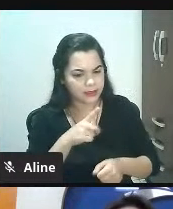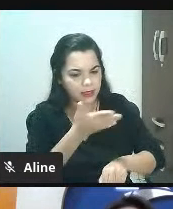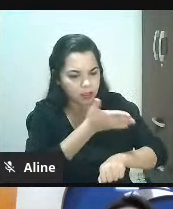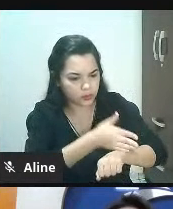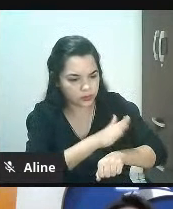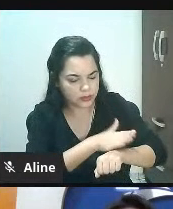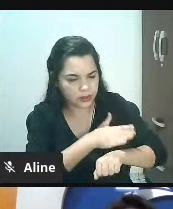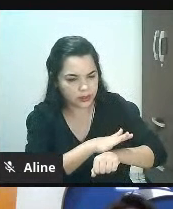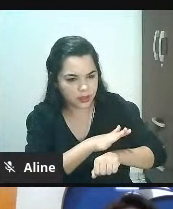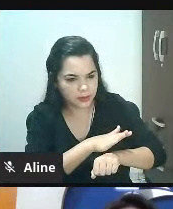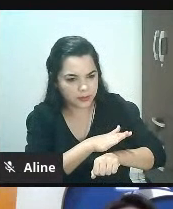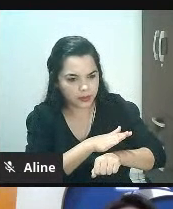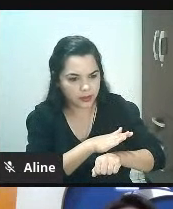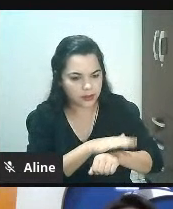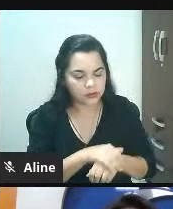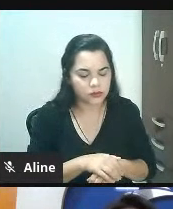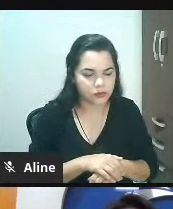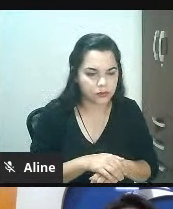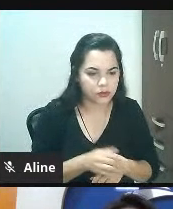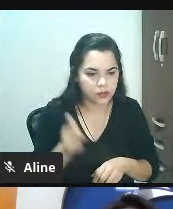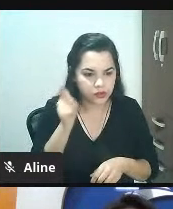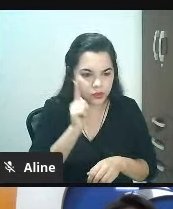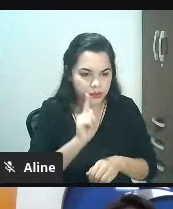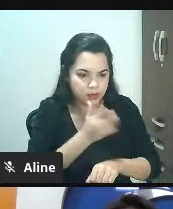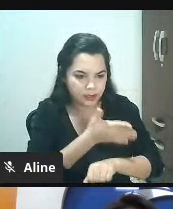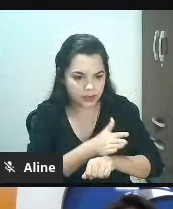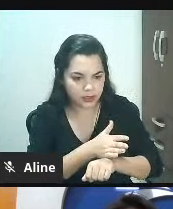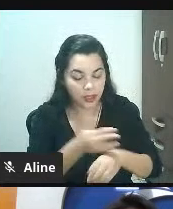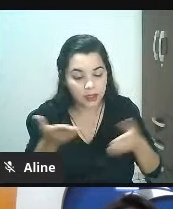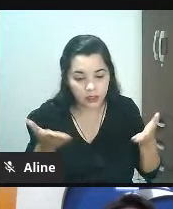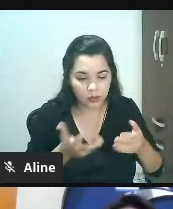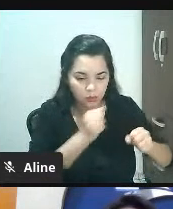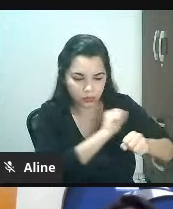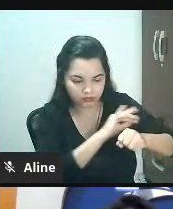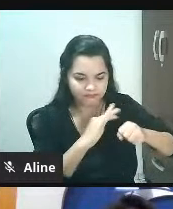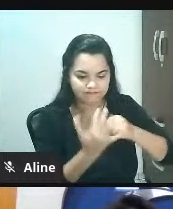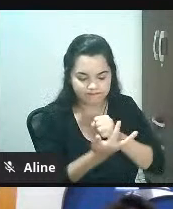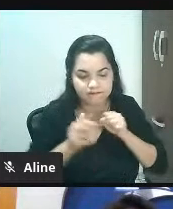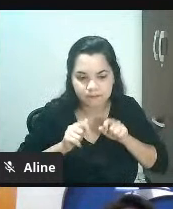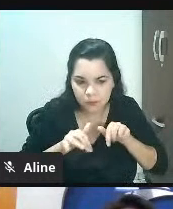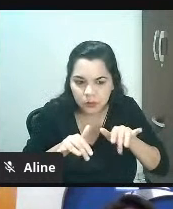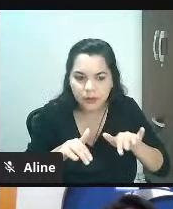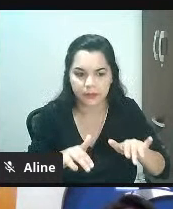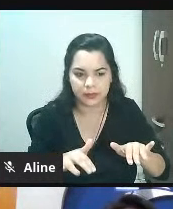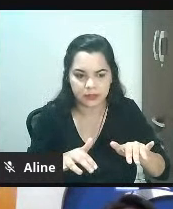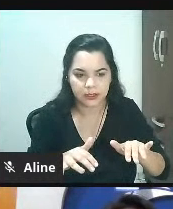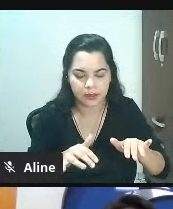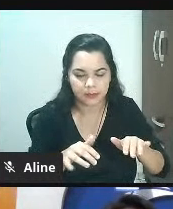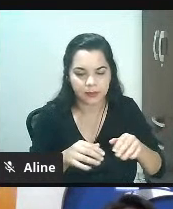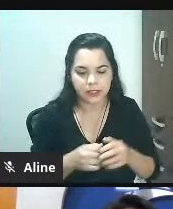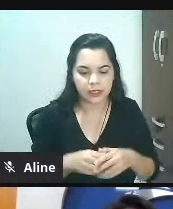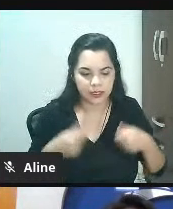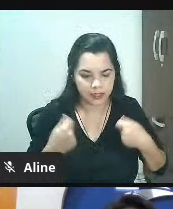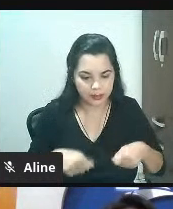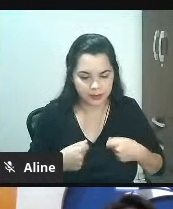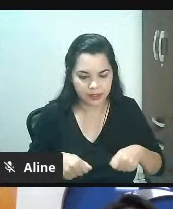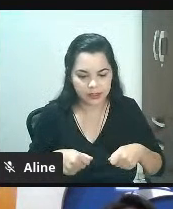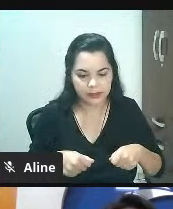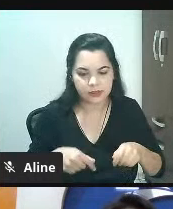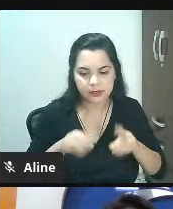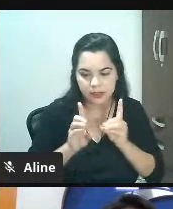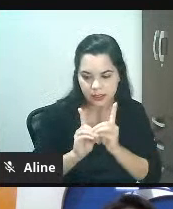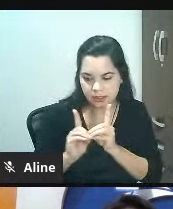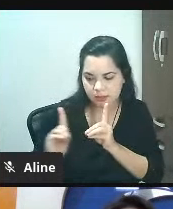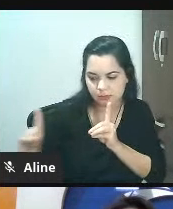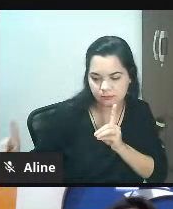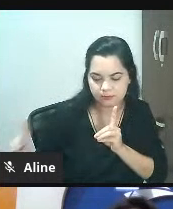simulando essa abordagem? Ainda mais agora com o distanciamento social, agora com todas as questões para se precaver da questão do